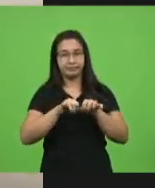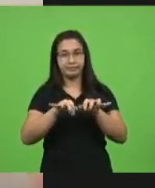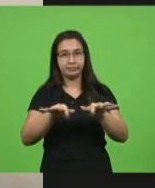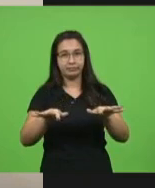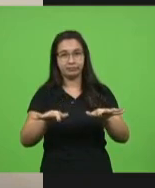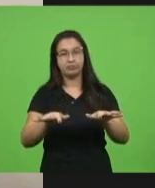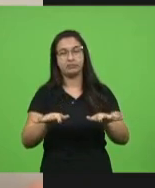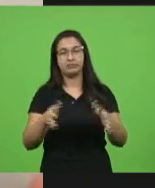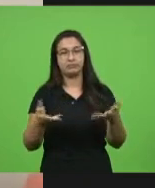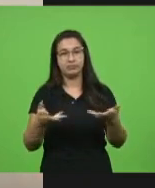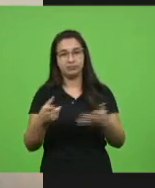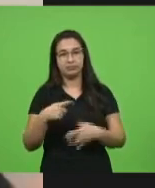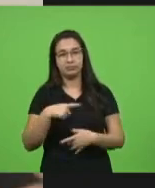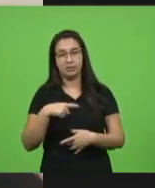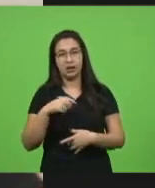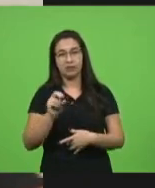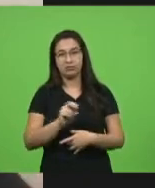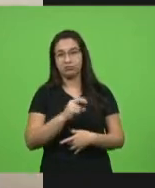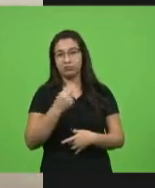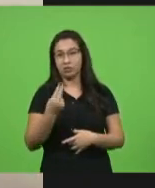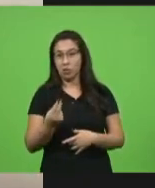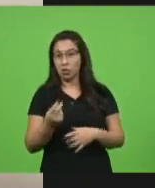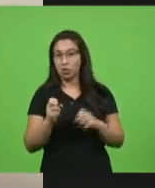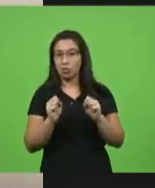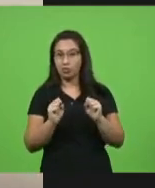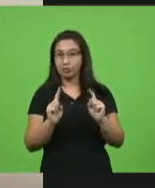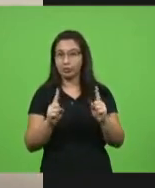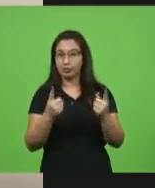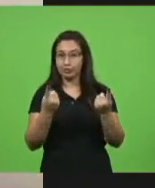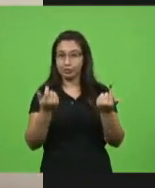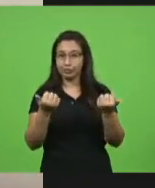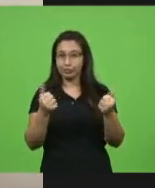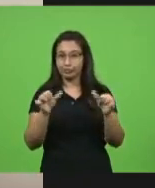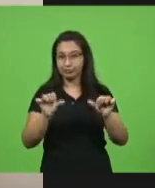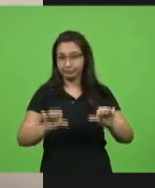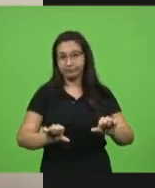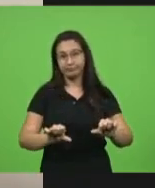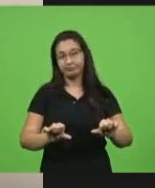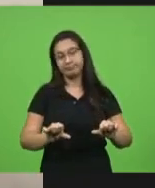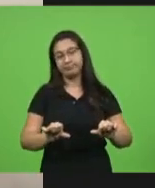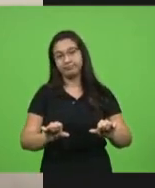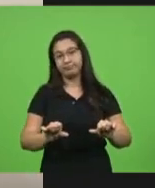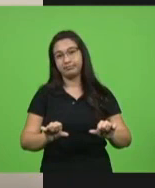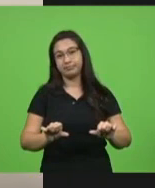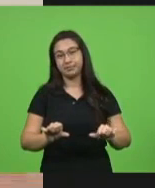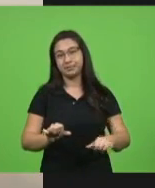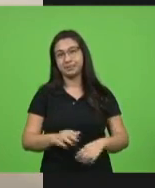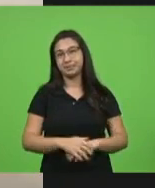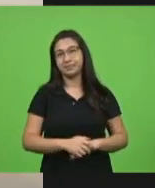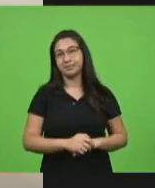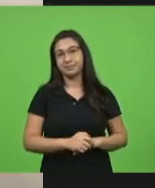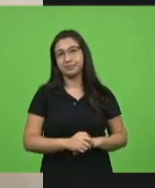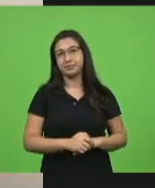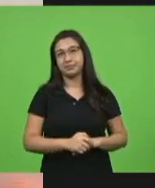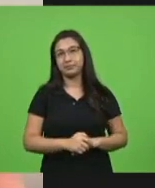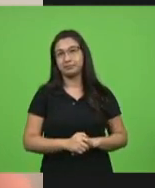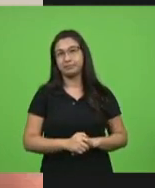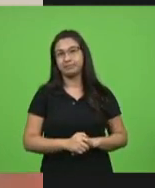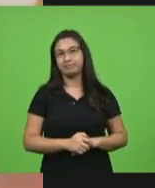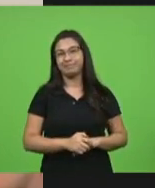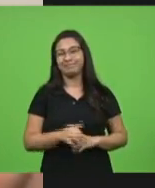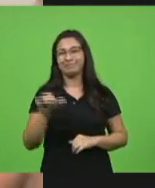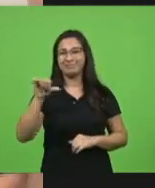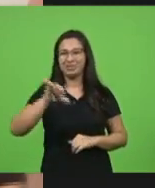ou piorar essa situação. Infelizmente, vivemos um dos piores momentos